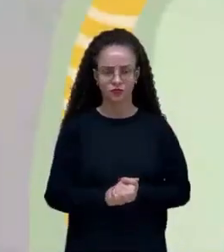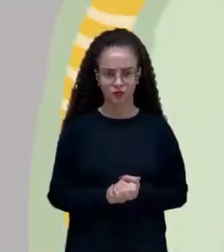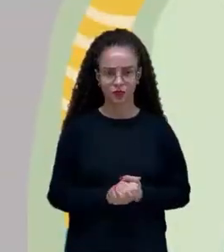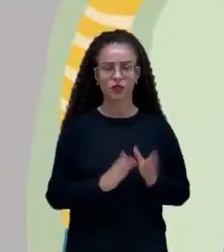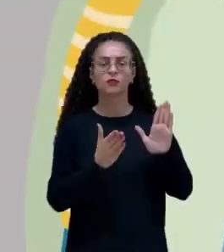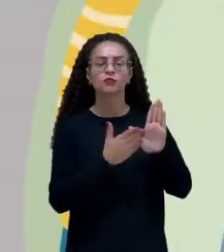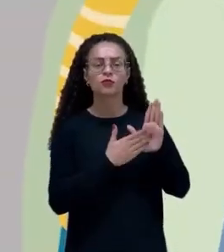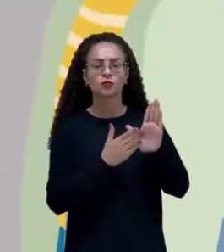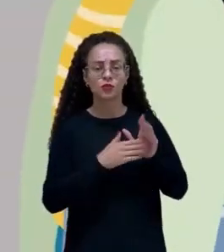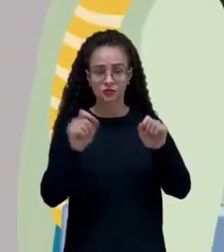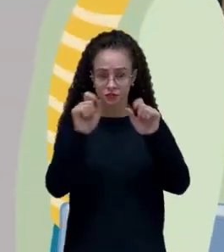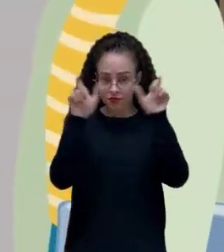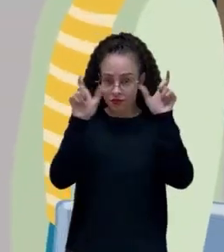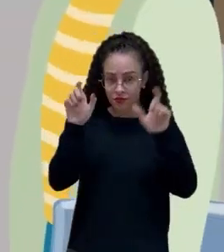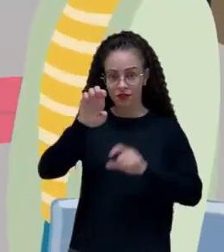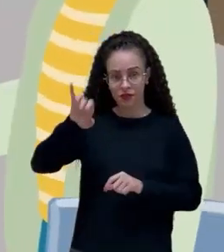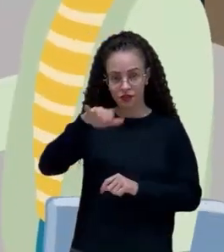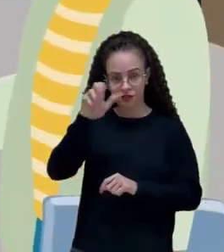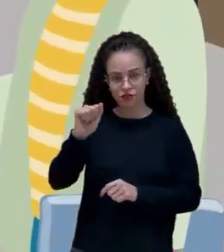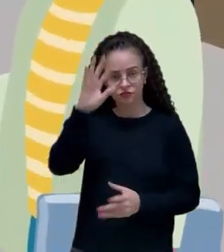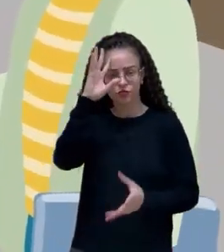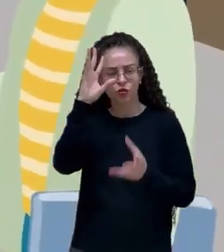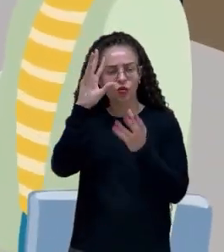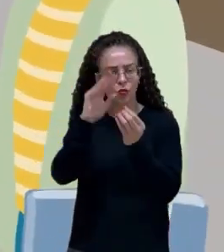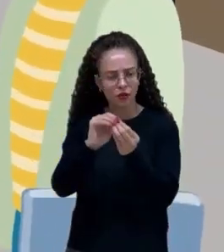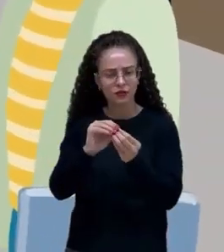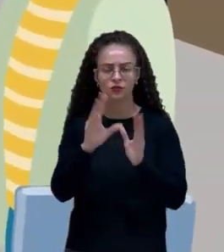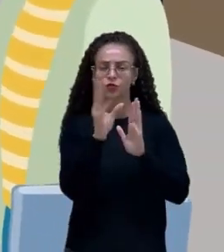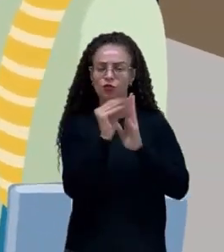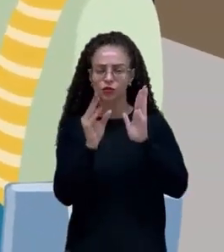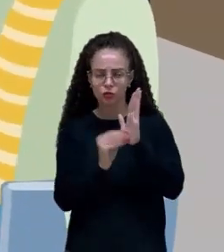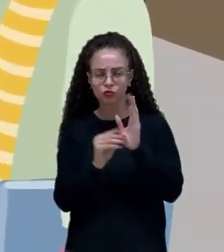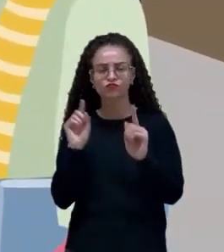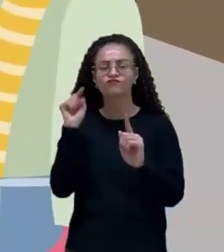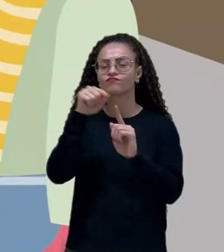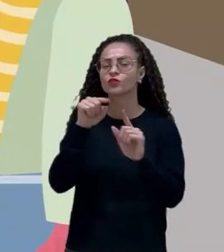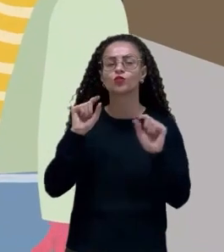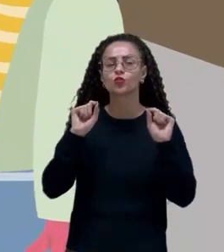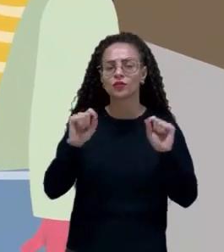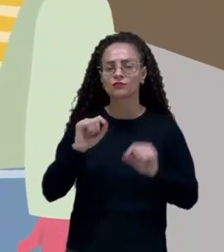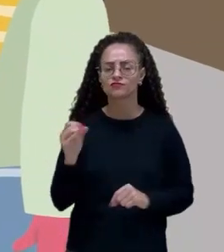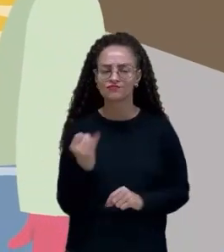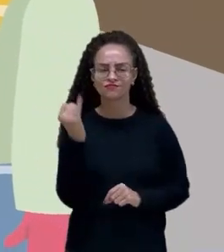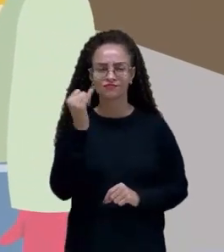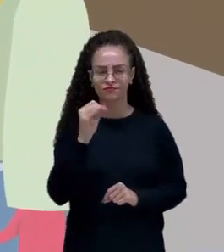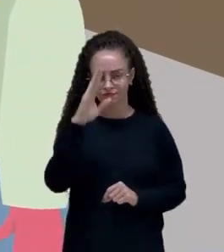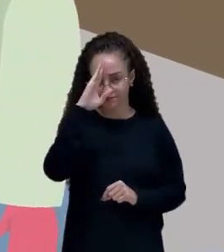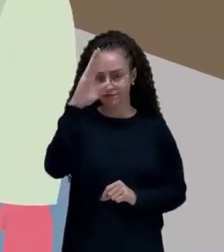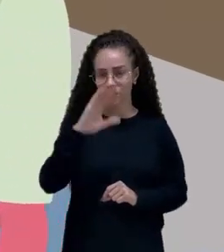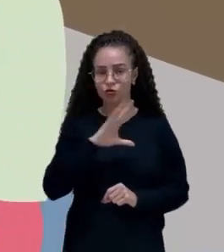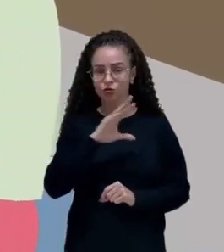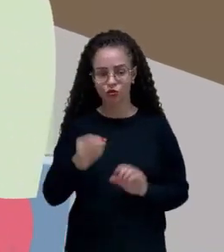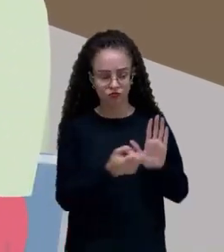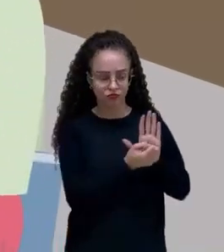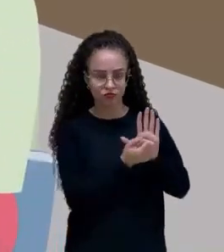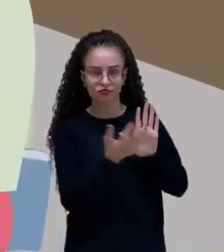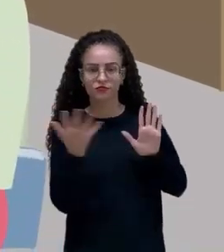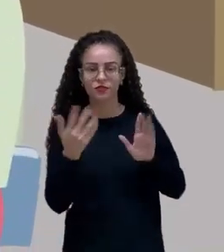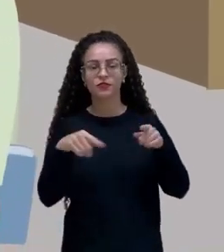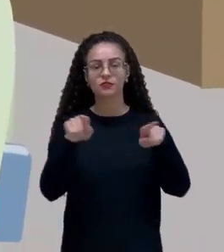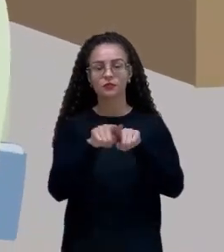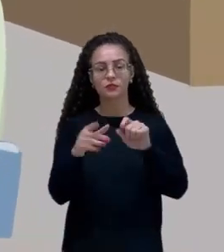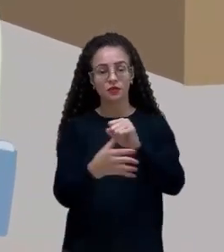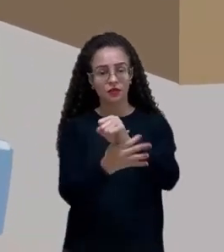A proposta Se Liga na EJA visa a compreensão dos conteúdos considerados essenciais em todos os componentes curriculares